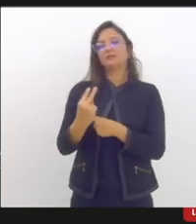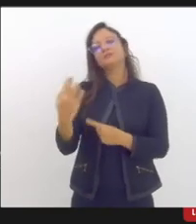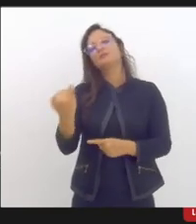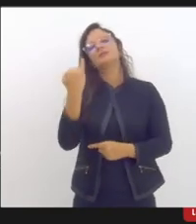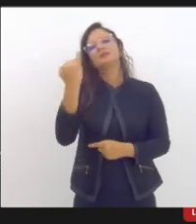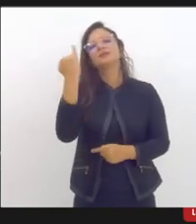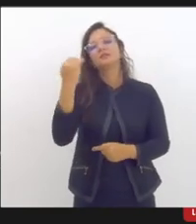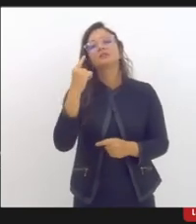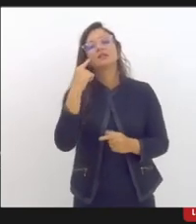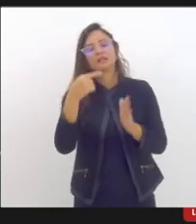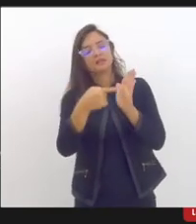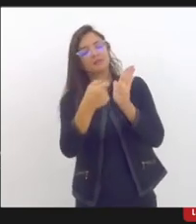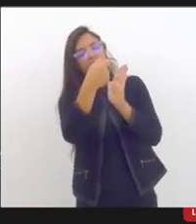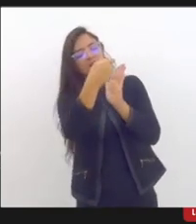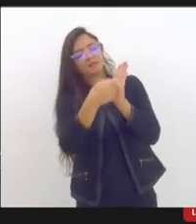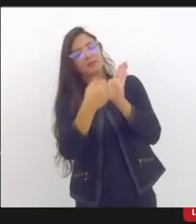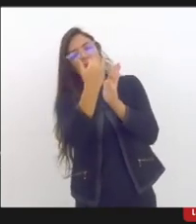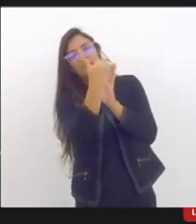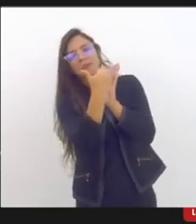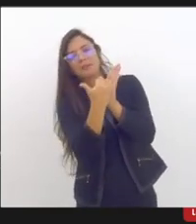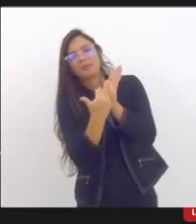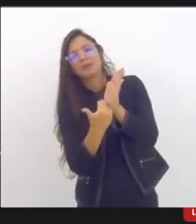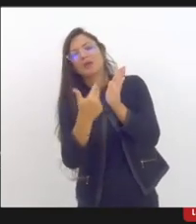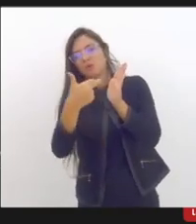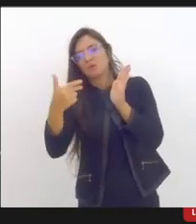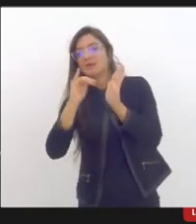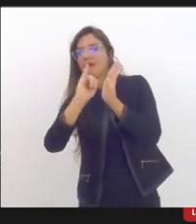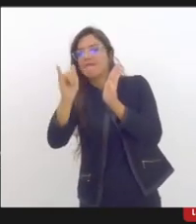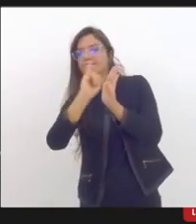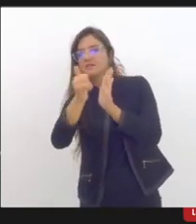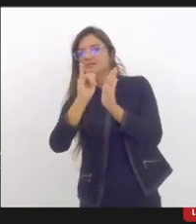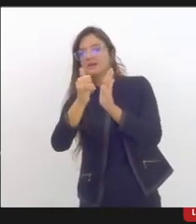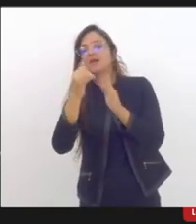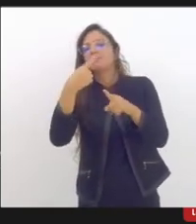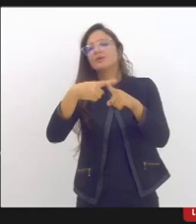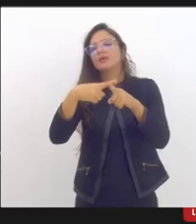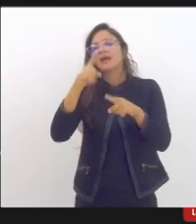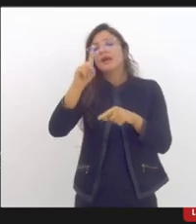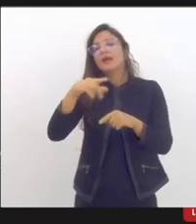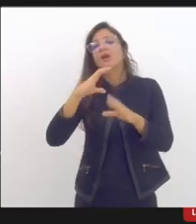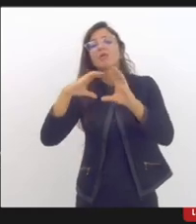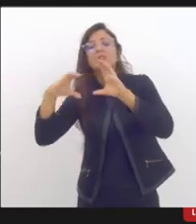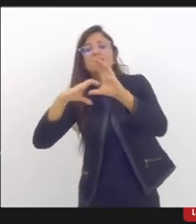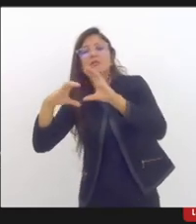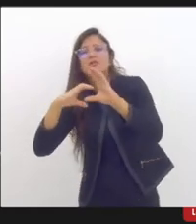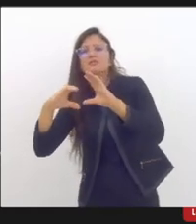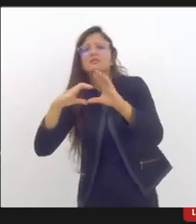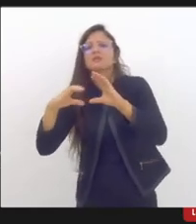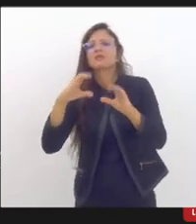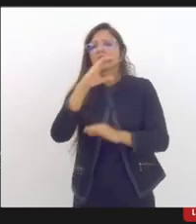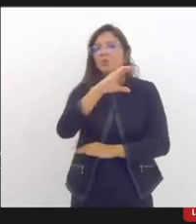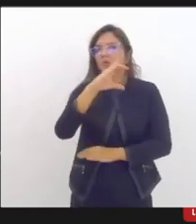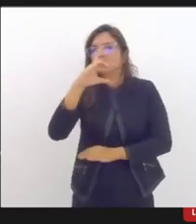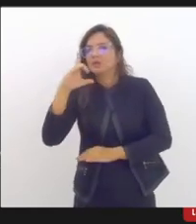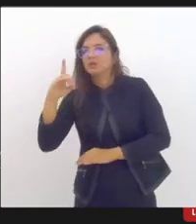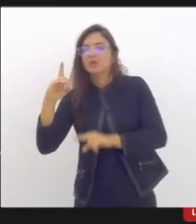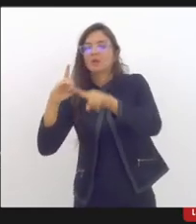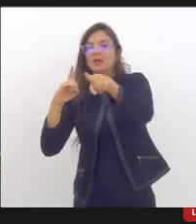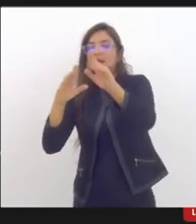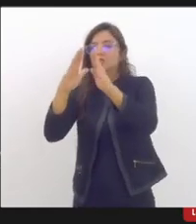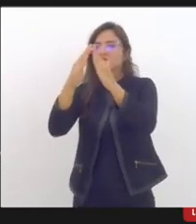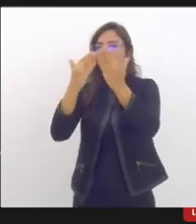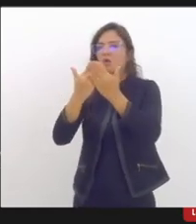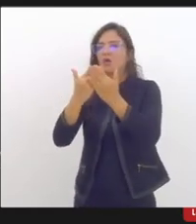também era nosso intuito, né? Criar um canal de comunicação entre a nossa coordenadoria e as comunidades